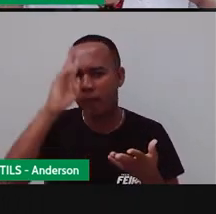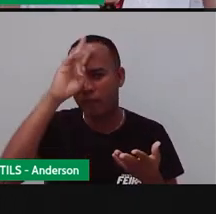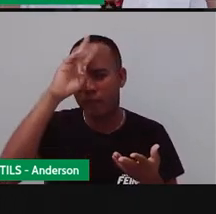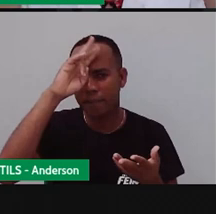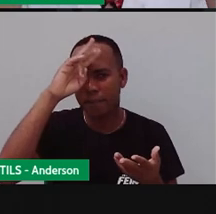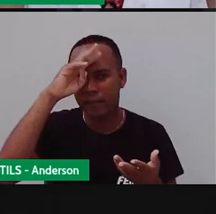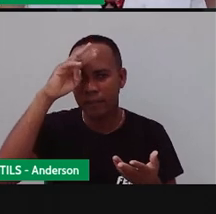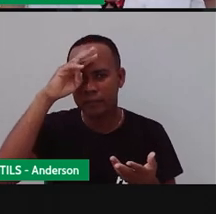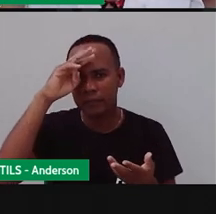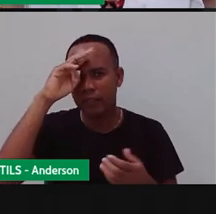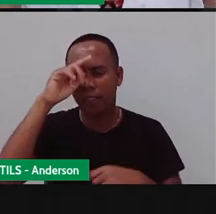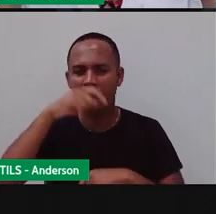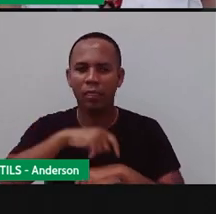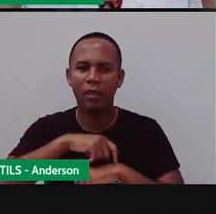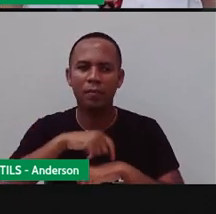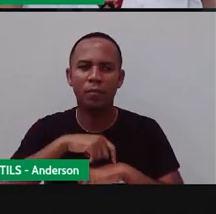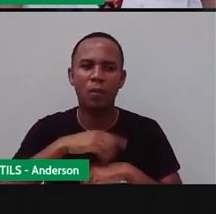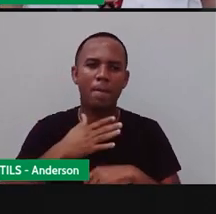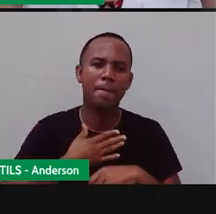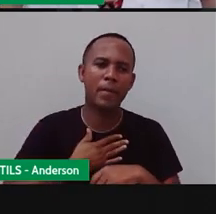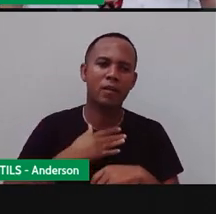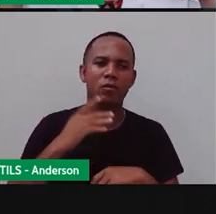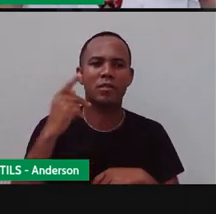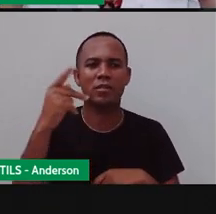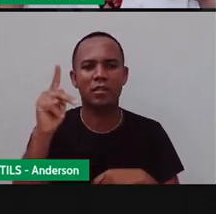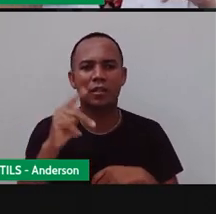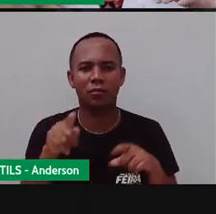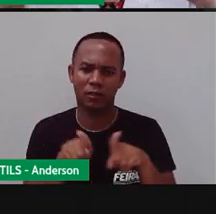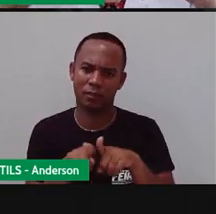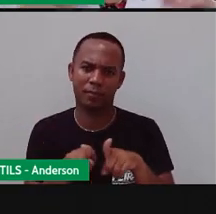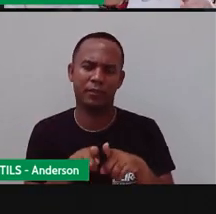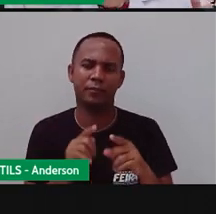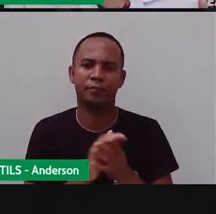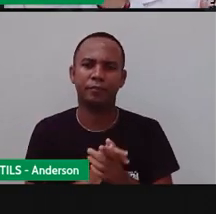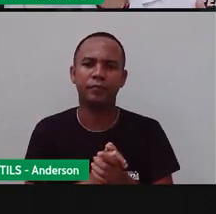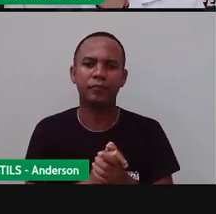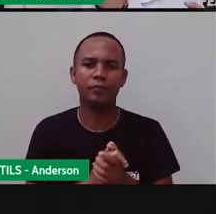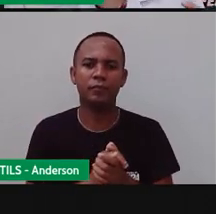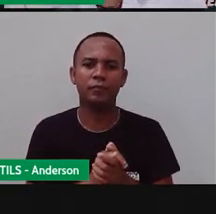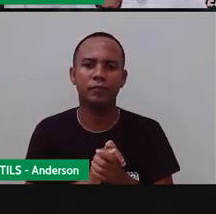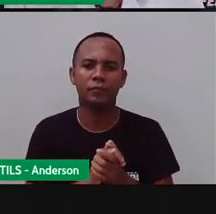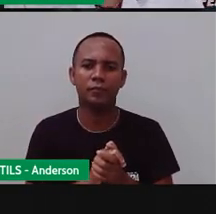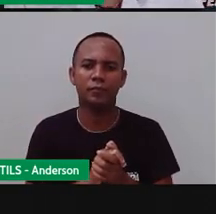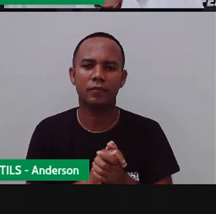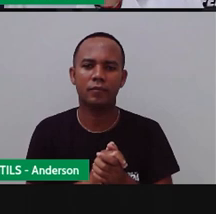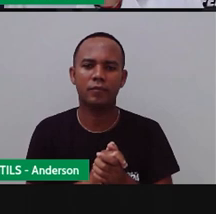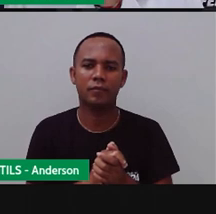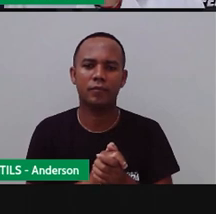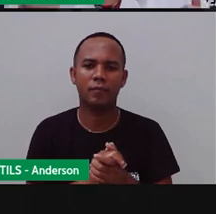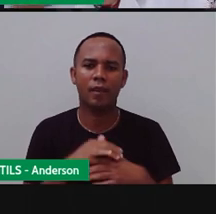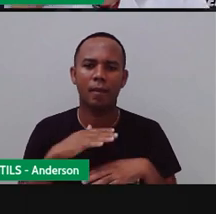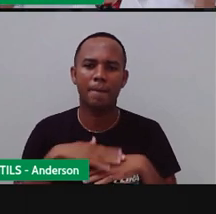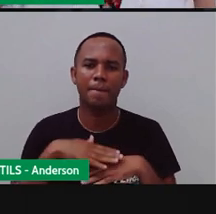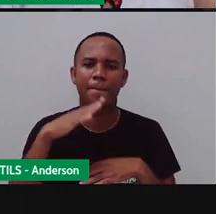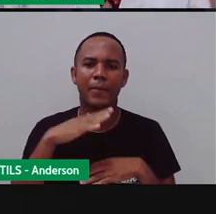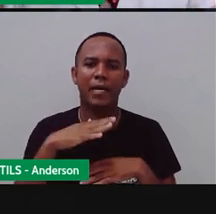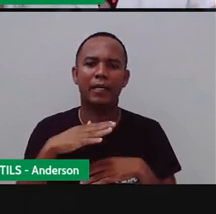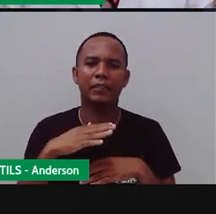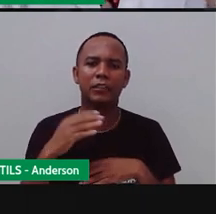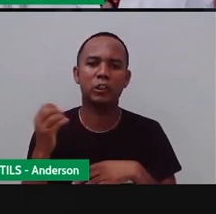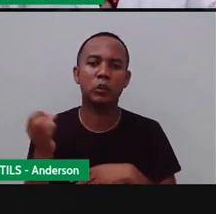nosso tempo, é o nosso passado, também é, mas é o que? Atua, é uma coisa bem mais atual, a está o que?